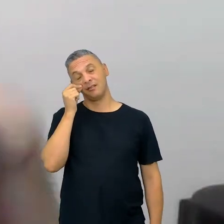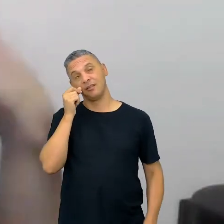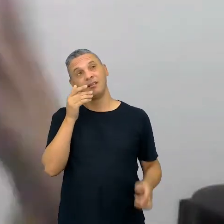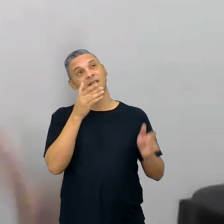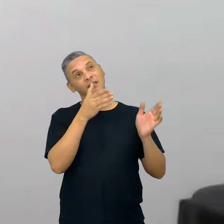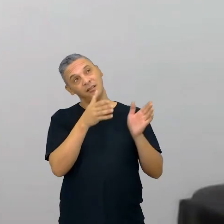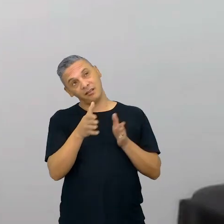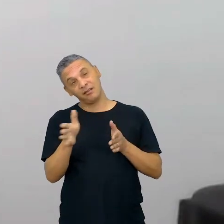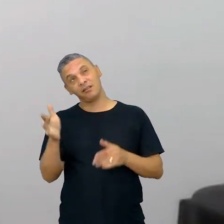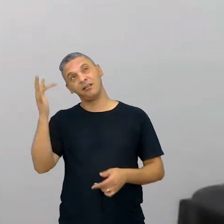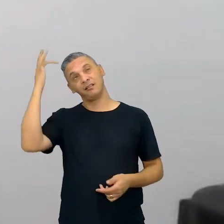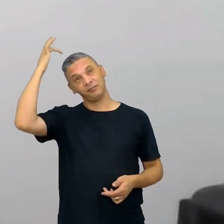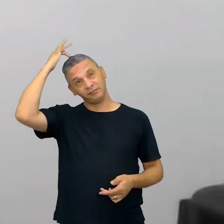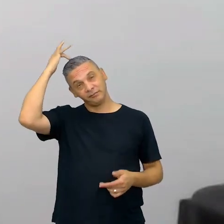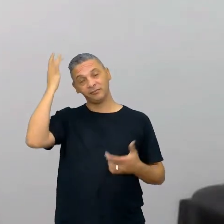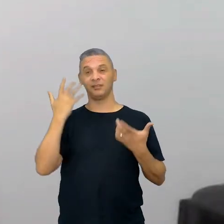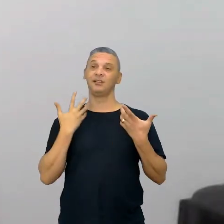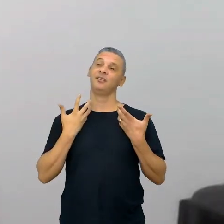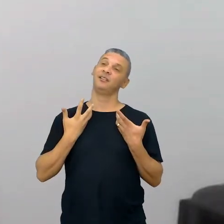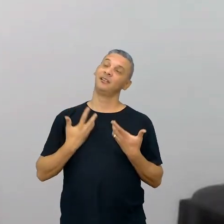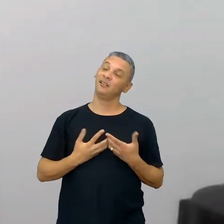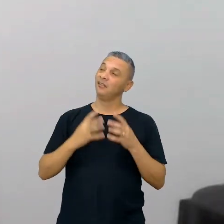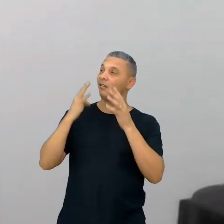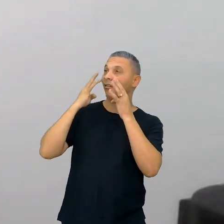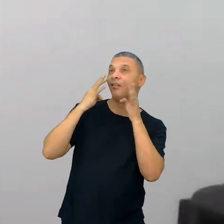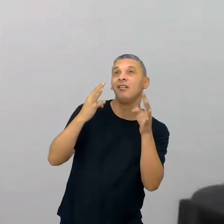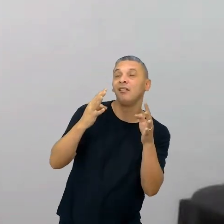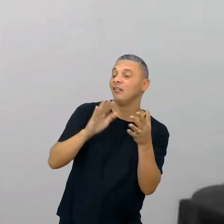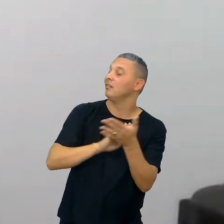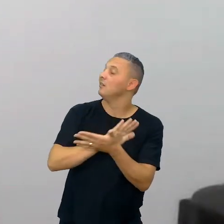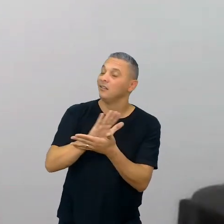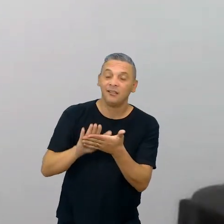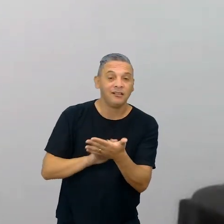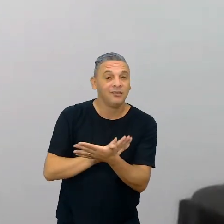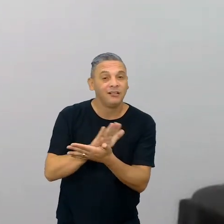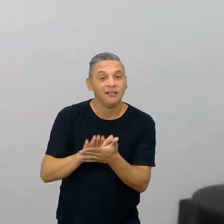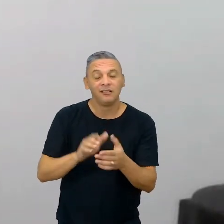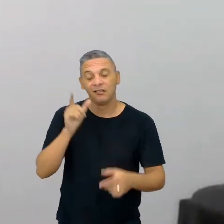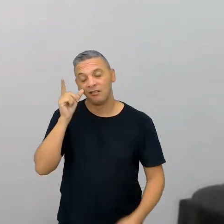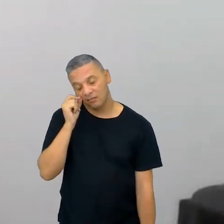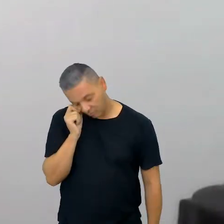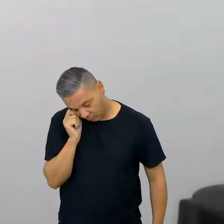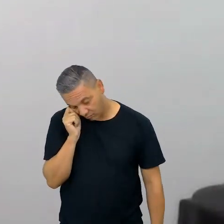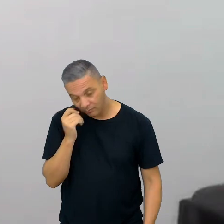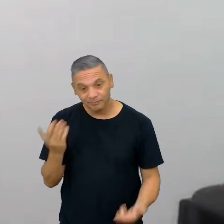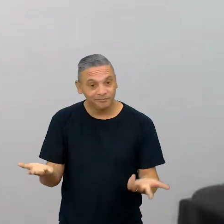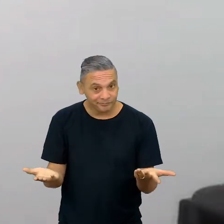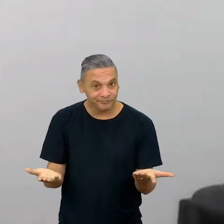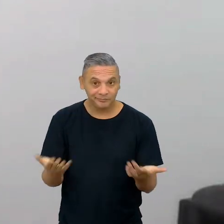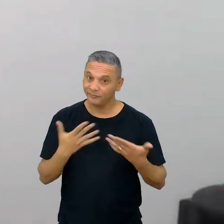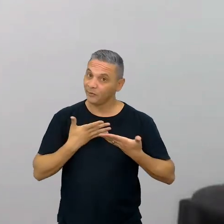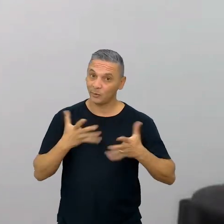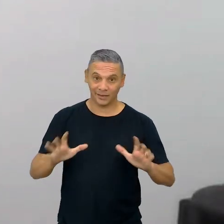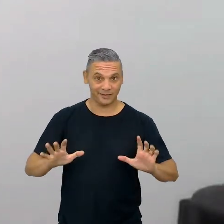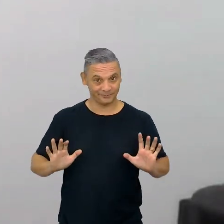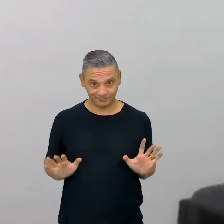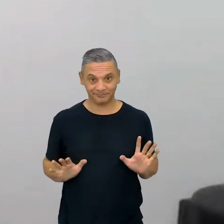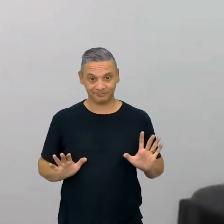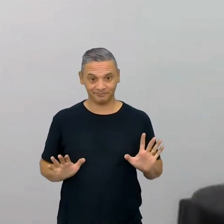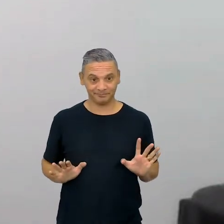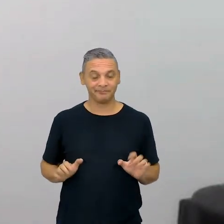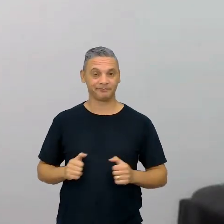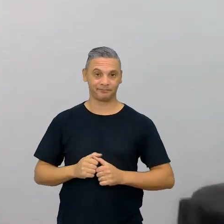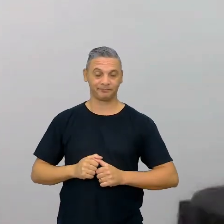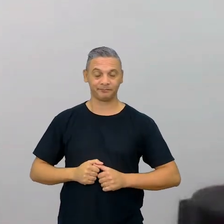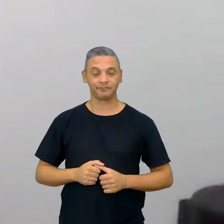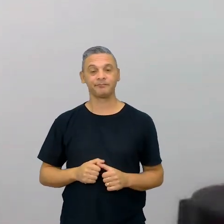filme todo, eu sabia que ia ter muito aluno que não ia prestar atenção, ia acabar dormindo, não era o que eu gostaria, não era o meu objetivo,